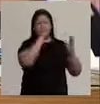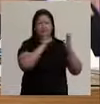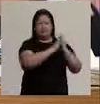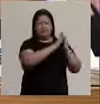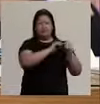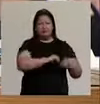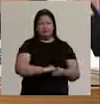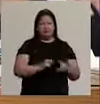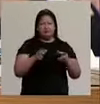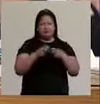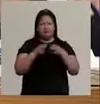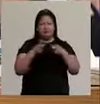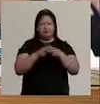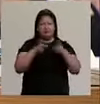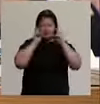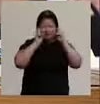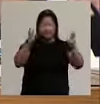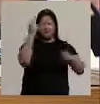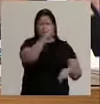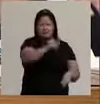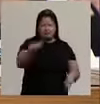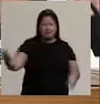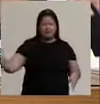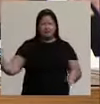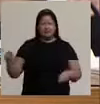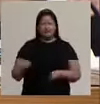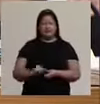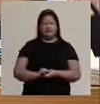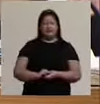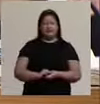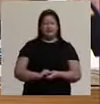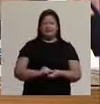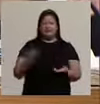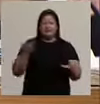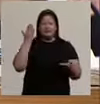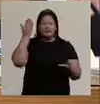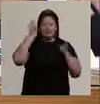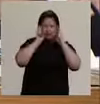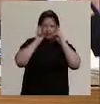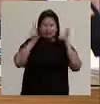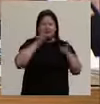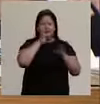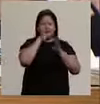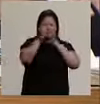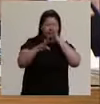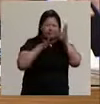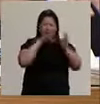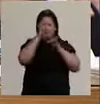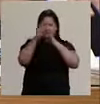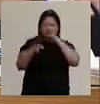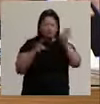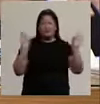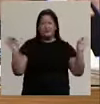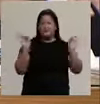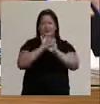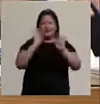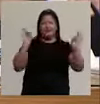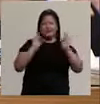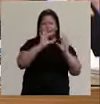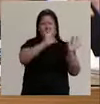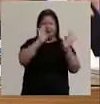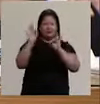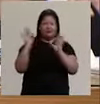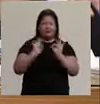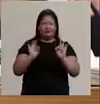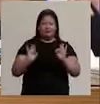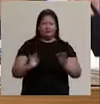de leis. Falta de respeito, não. Em momento algum é o que eu xinguei ou ninguém xingou aqui quem está assistindo.